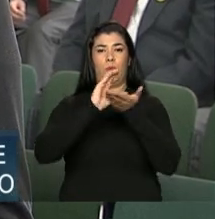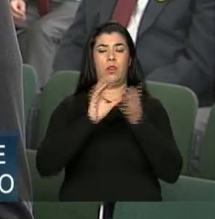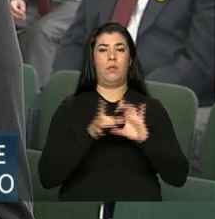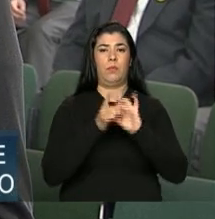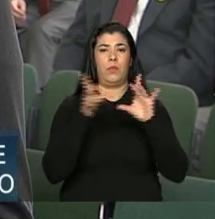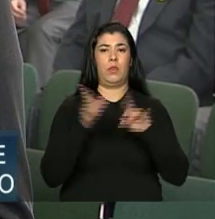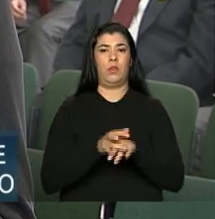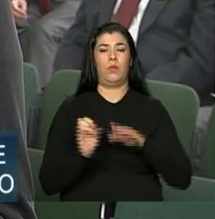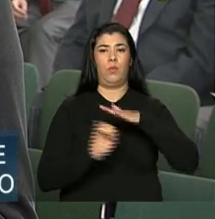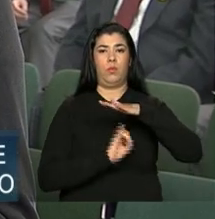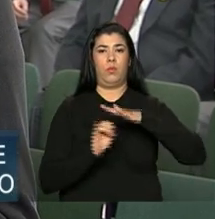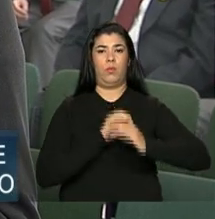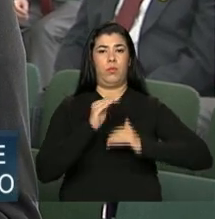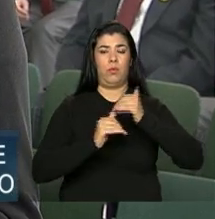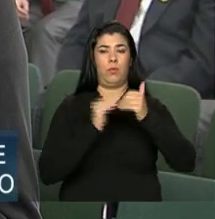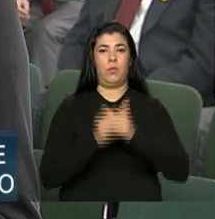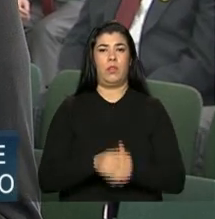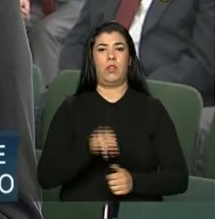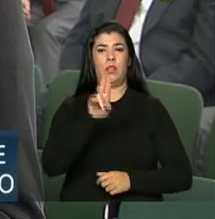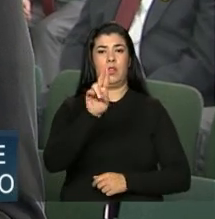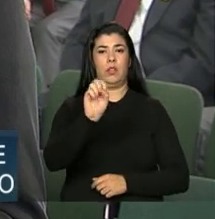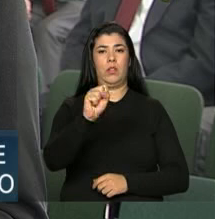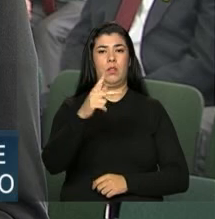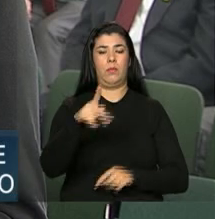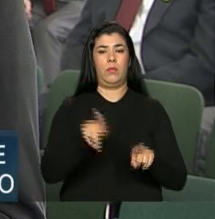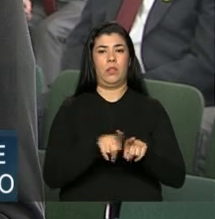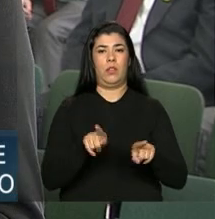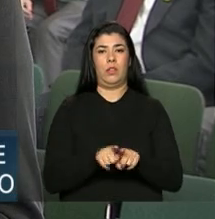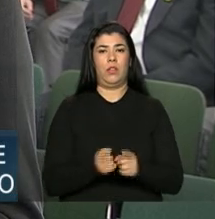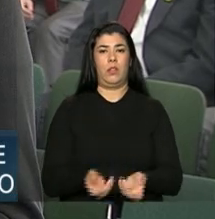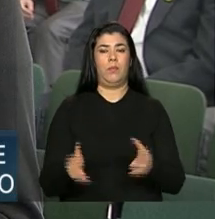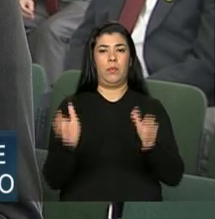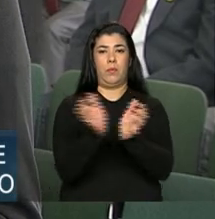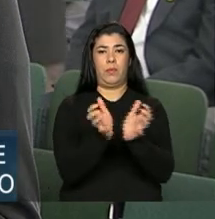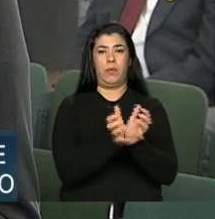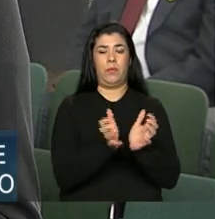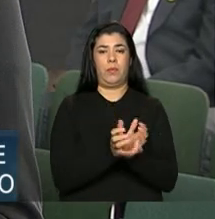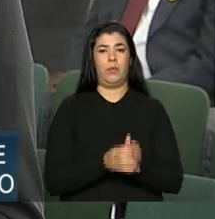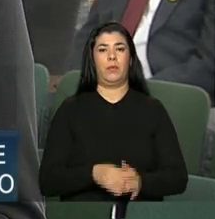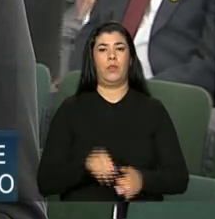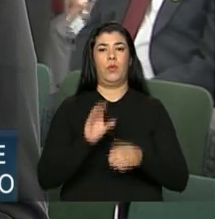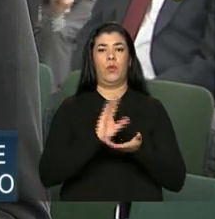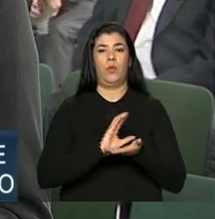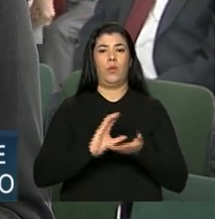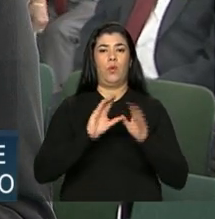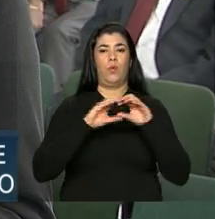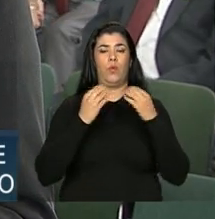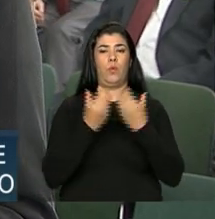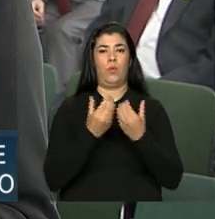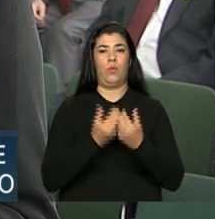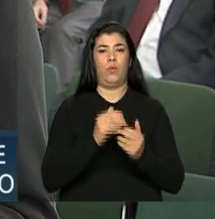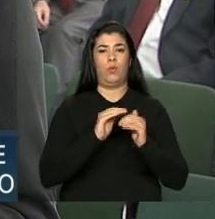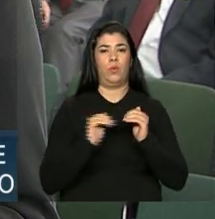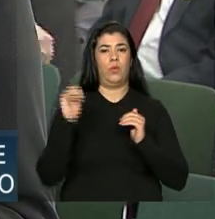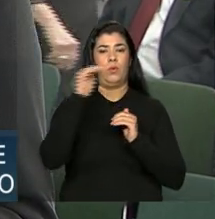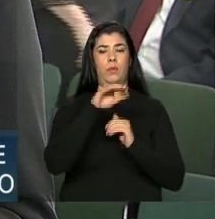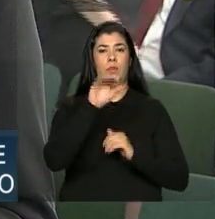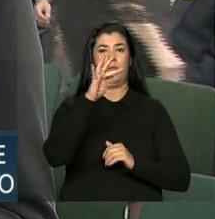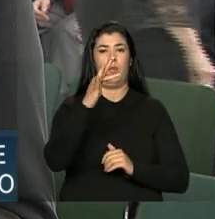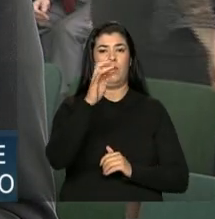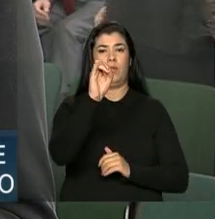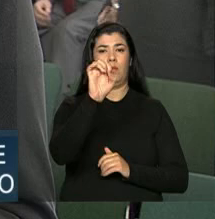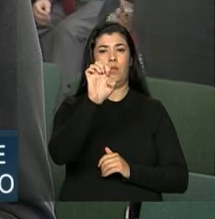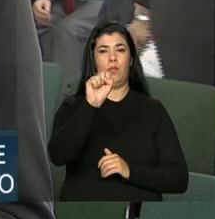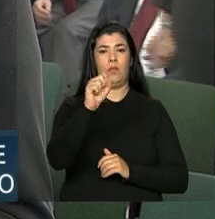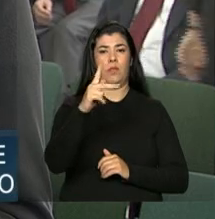Instituto de Estudos Avançados da USP e é membro do Conselho Superior de Estudos Avançados da Fiesp, a Federação das